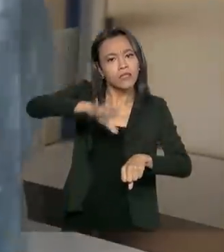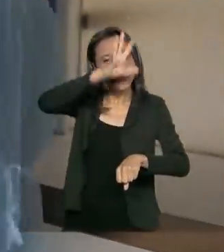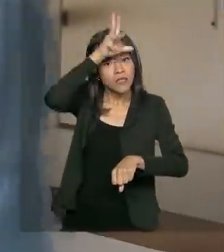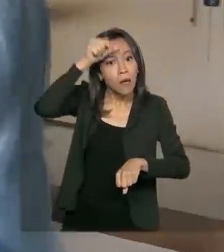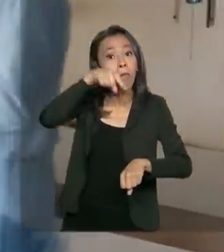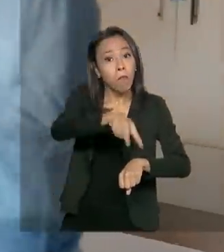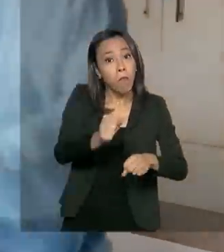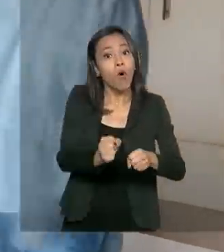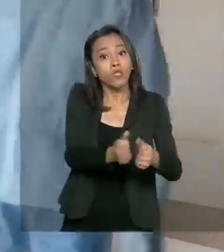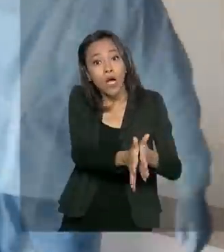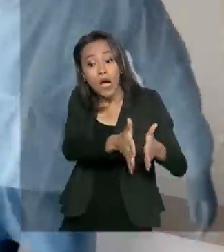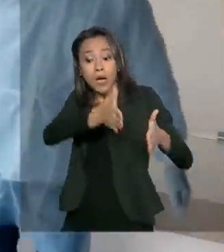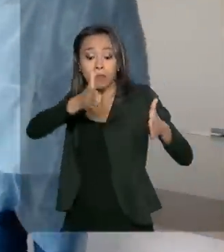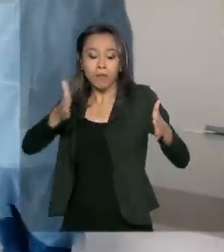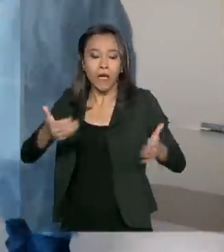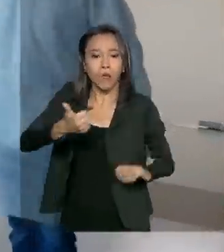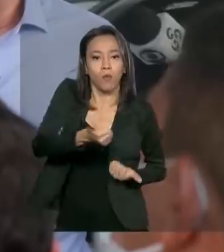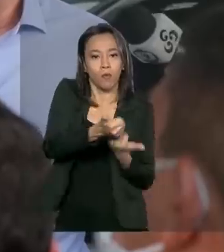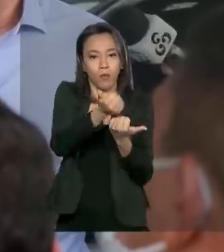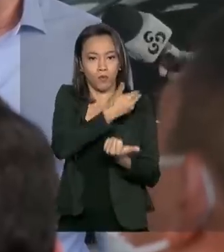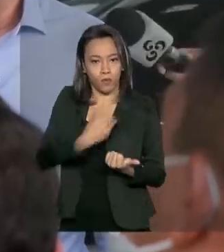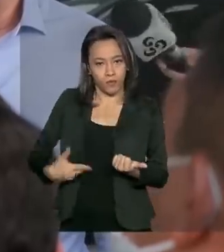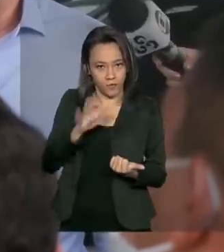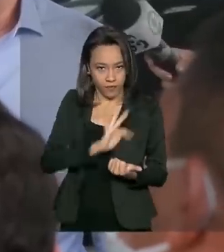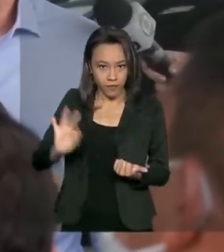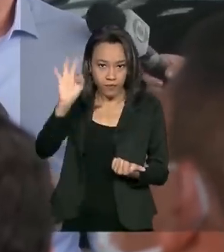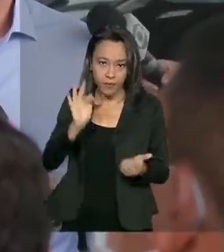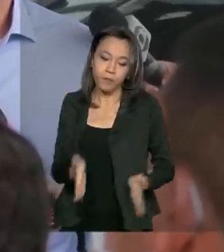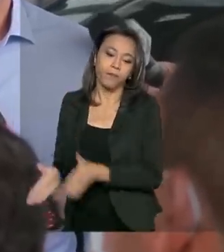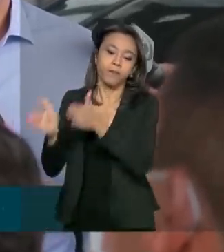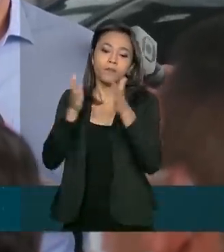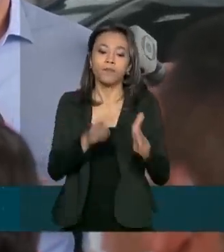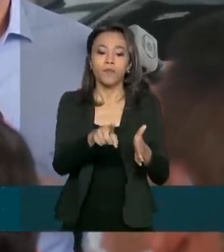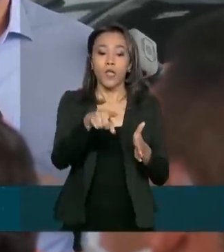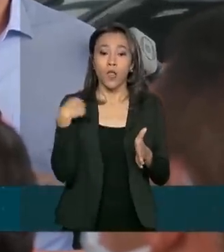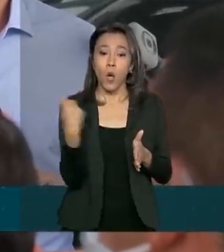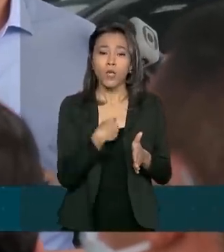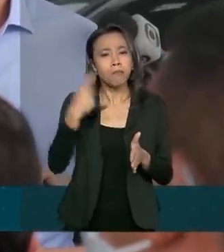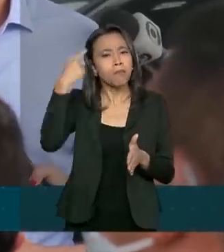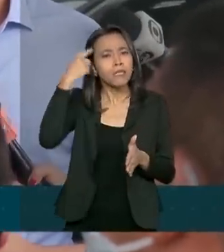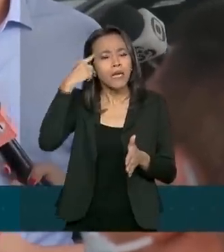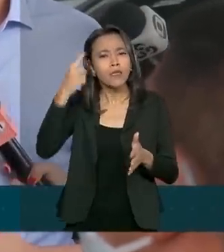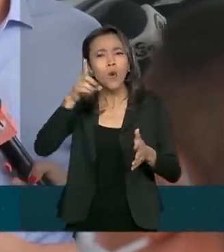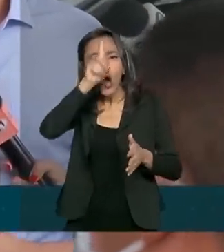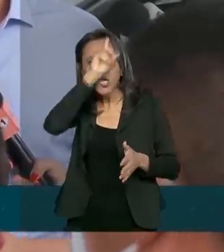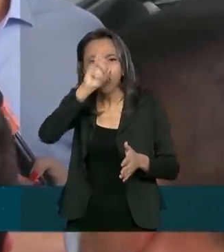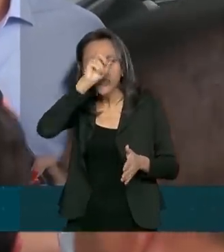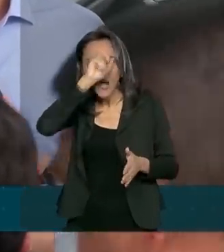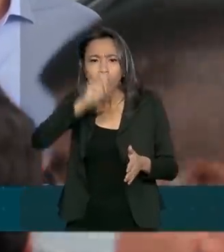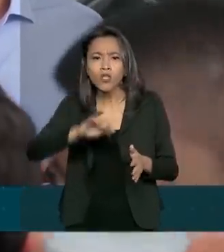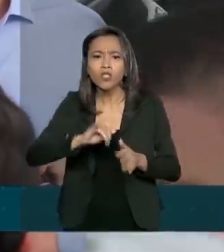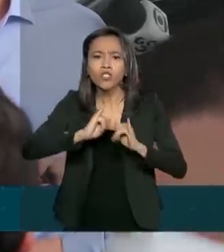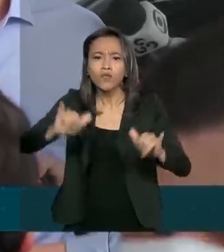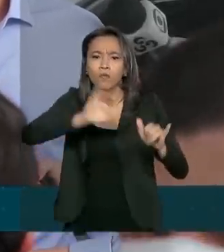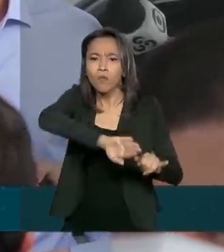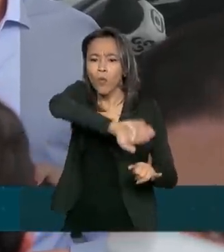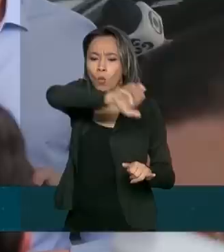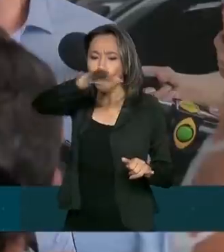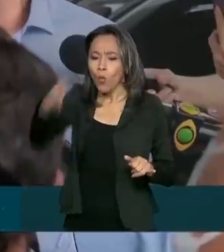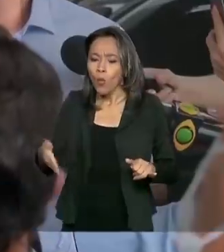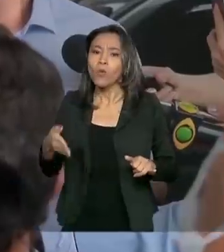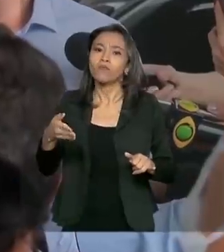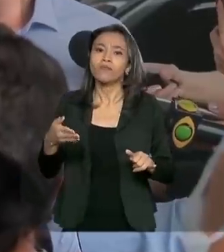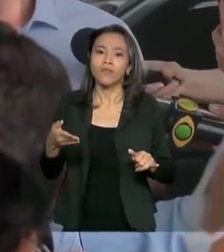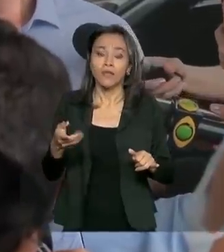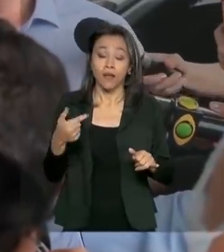ser ampliado com apoio do governo federal. Antes da gente pensar num hospital de campanha, tem que pensar em como otimizar o funcionamento daqui.